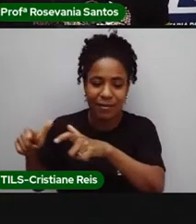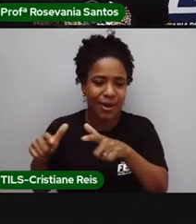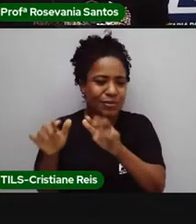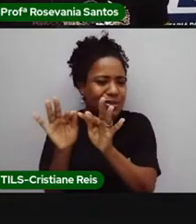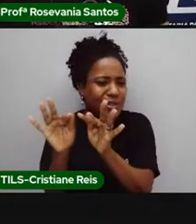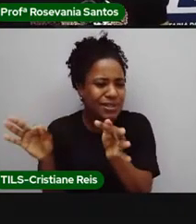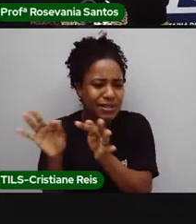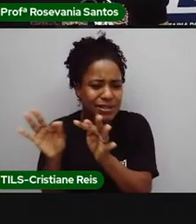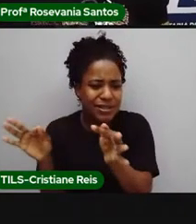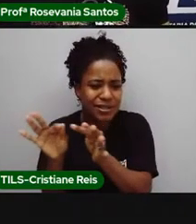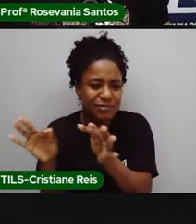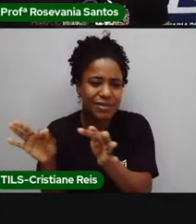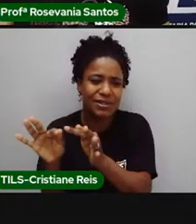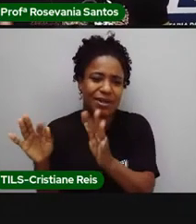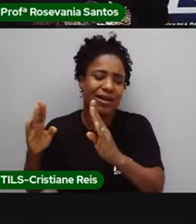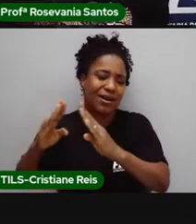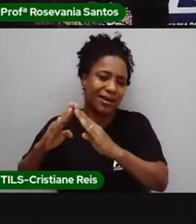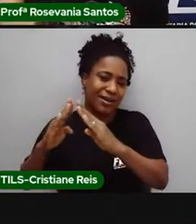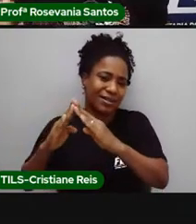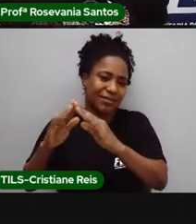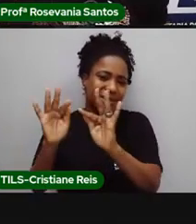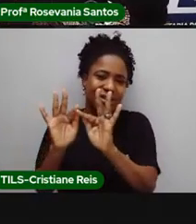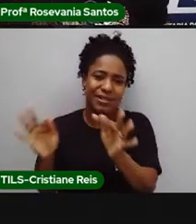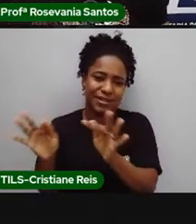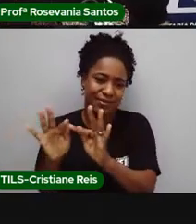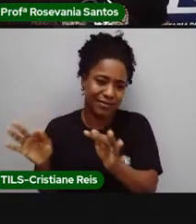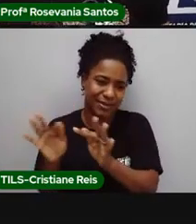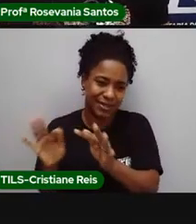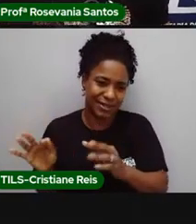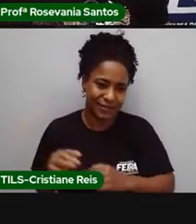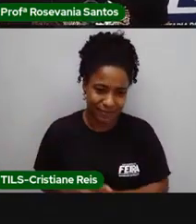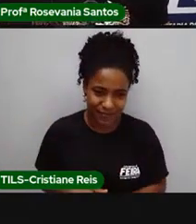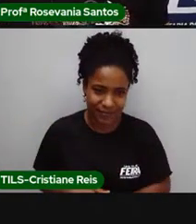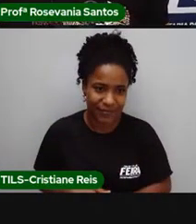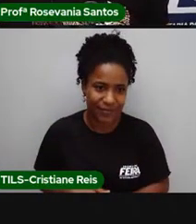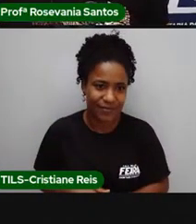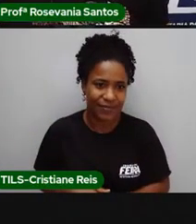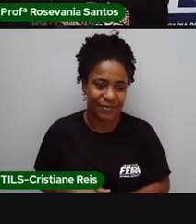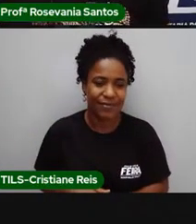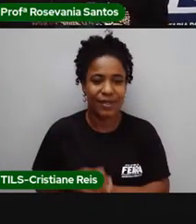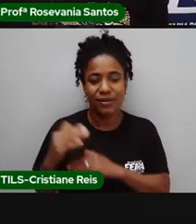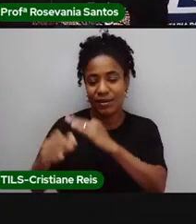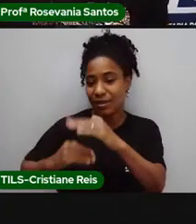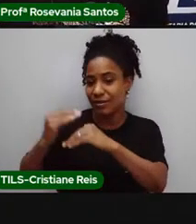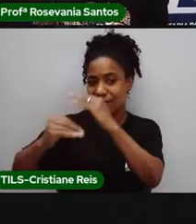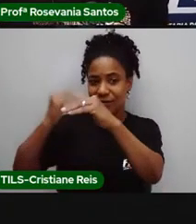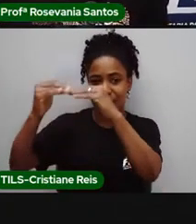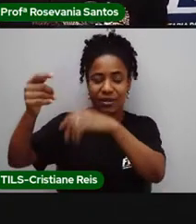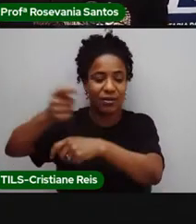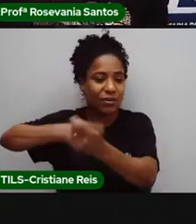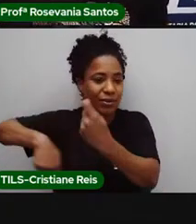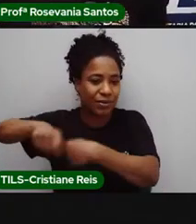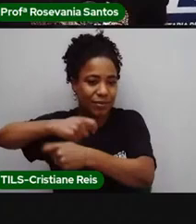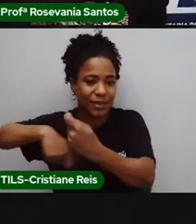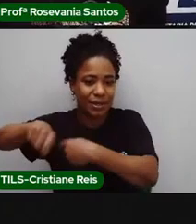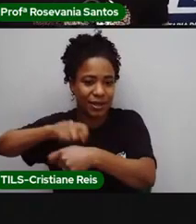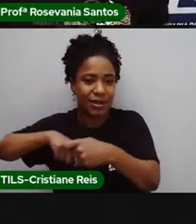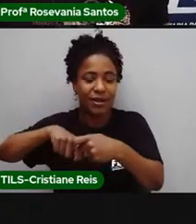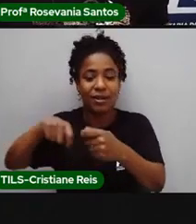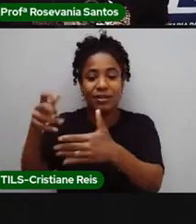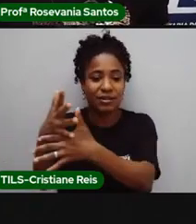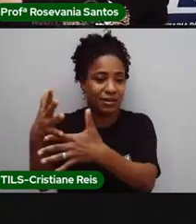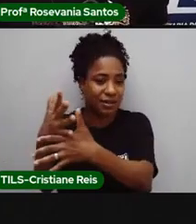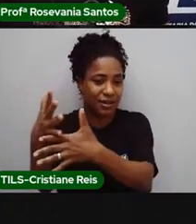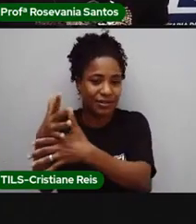A gente percebe que o grau, né, de desenvolvimento econômico dessa cidade,